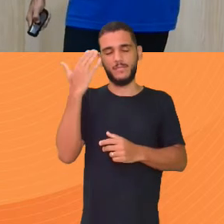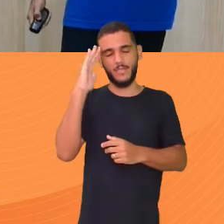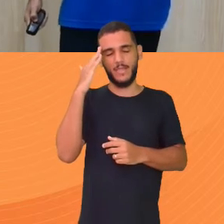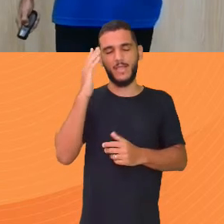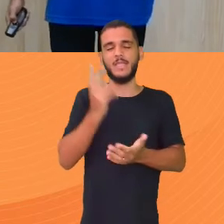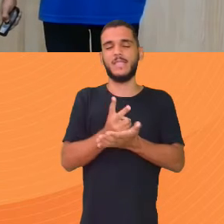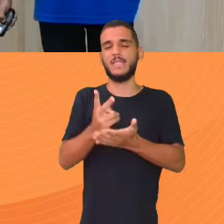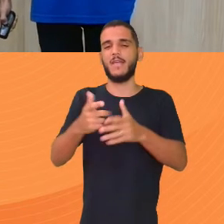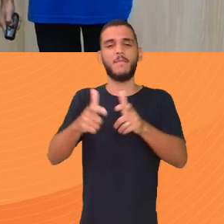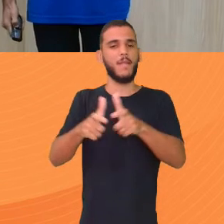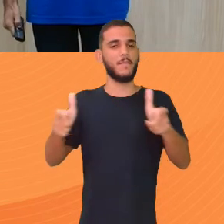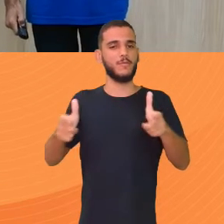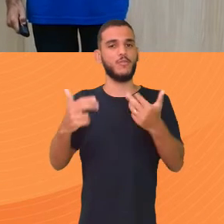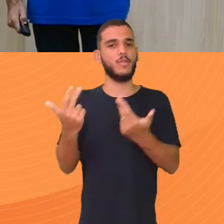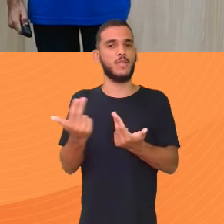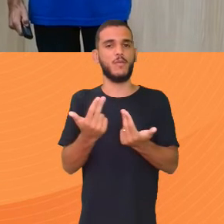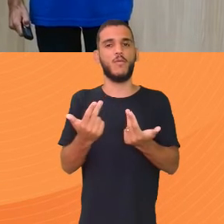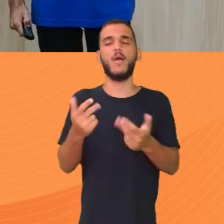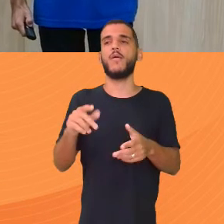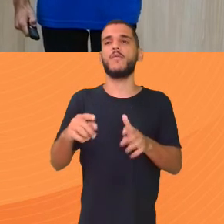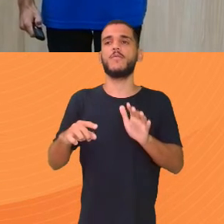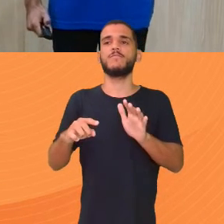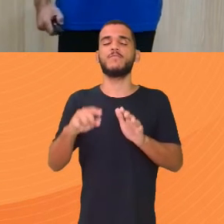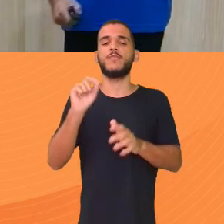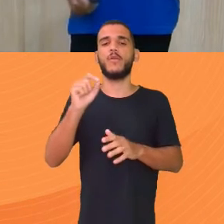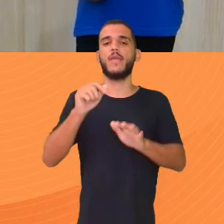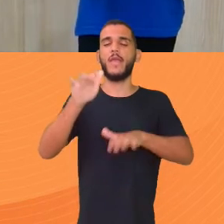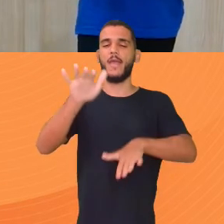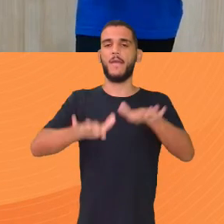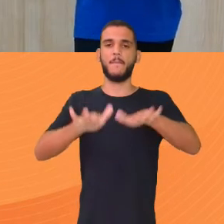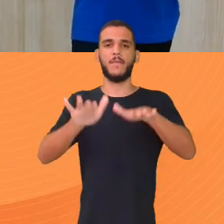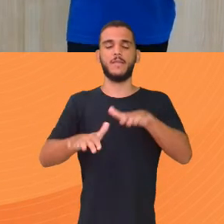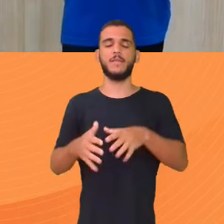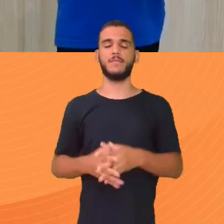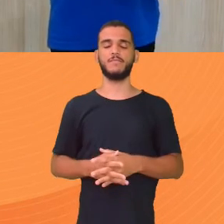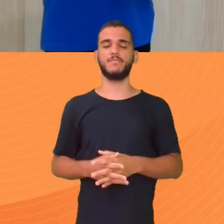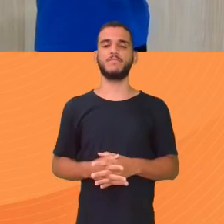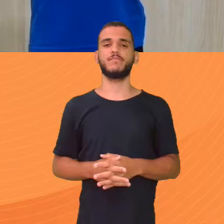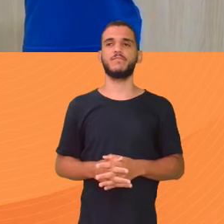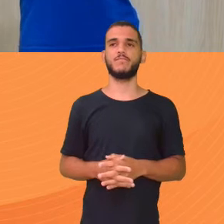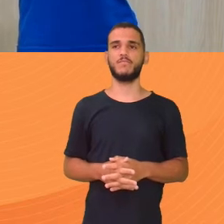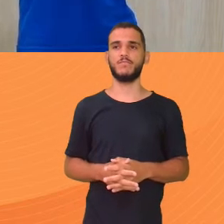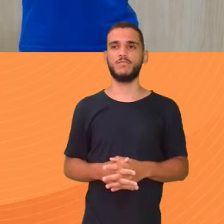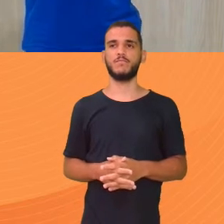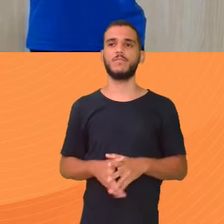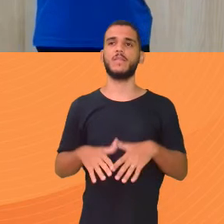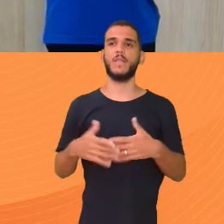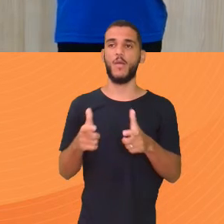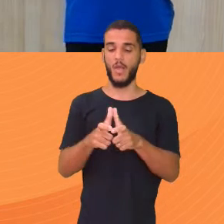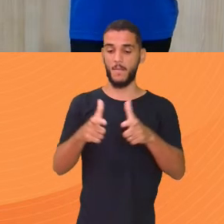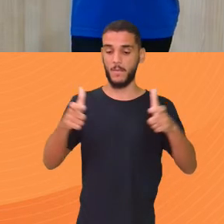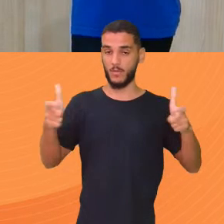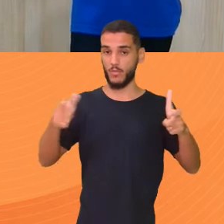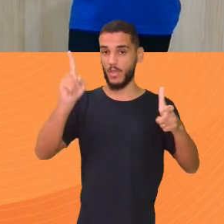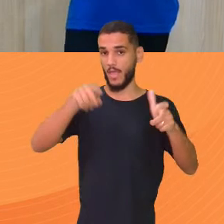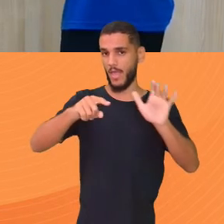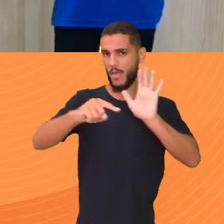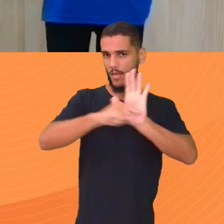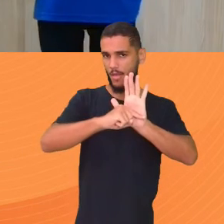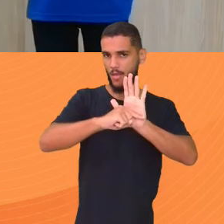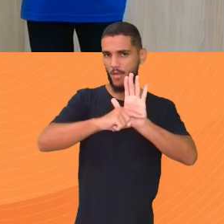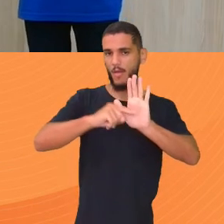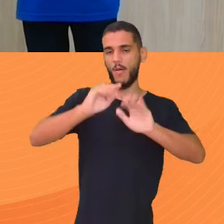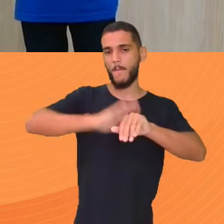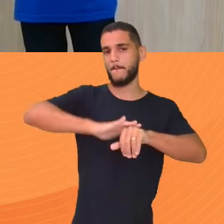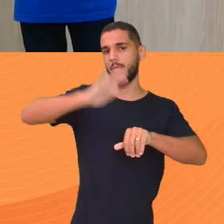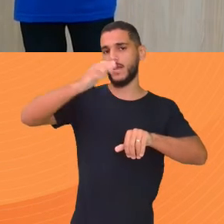sempre A amplitude Vai ser igual a média A amplitude É a subtração Entre o maior O valor maior E o menor